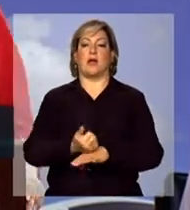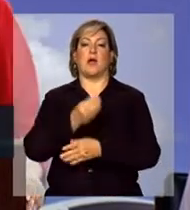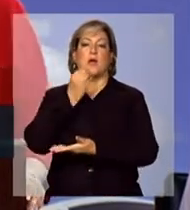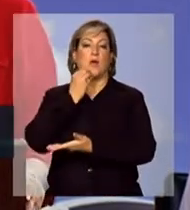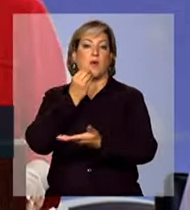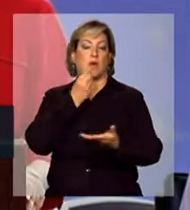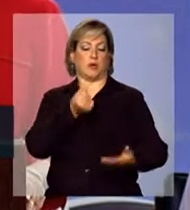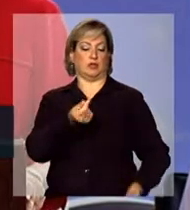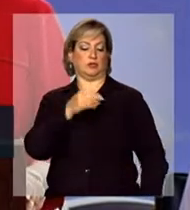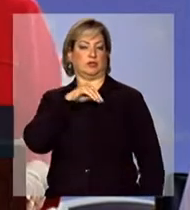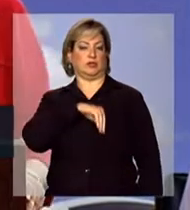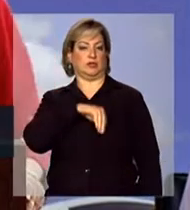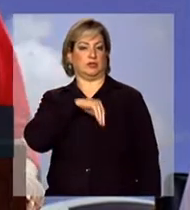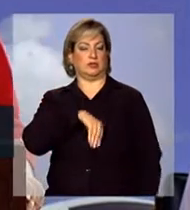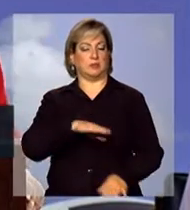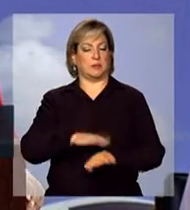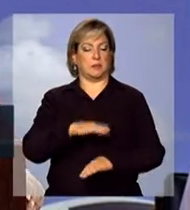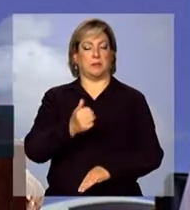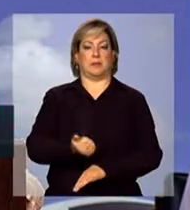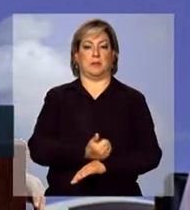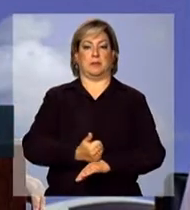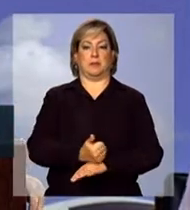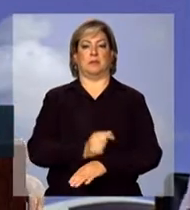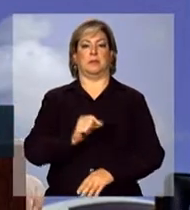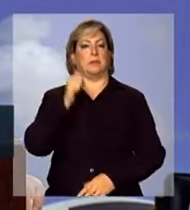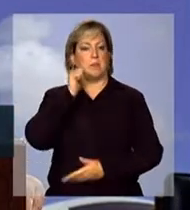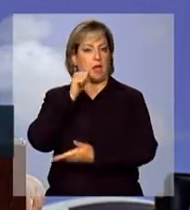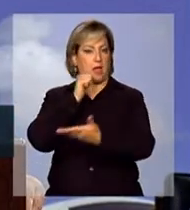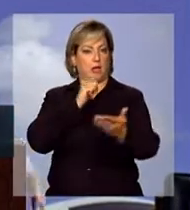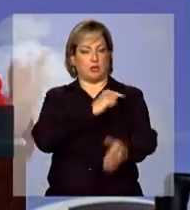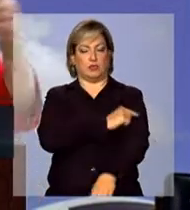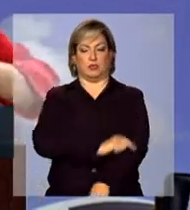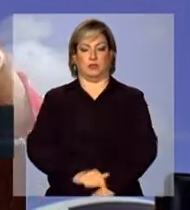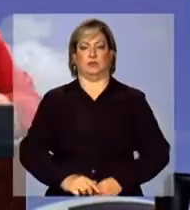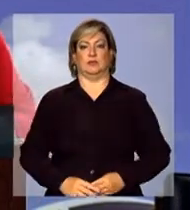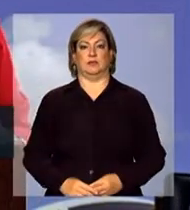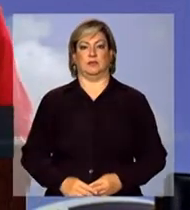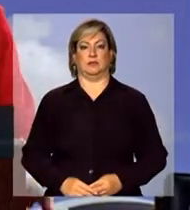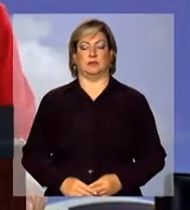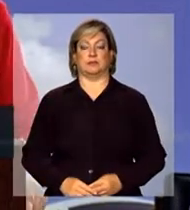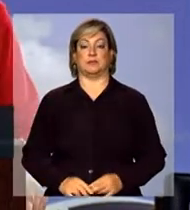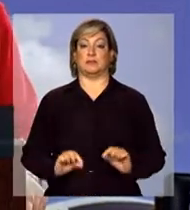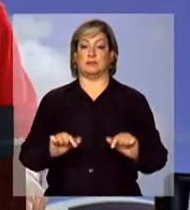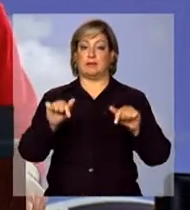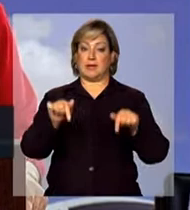salários mais justos para as mulheres. Que esse país